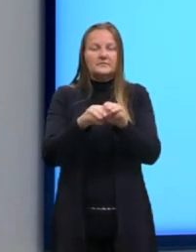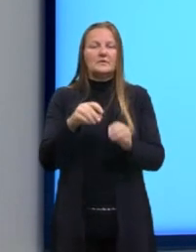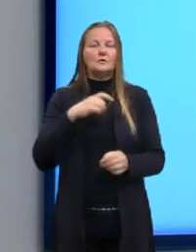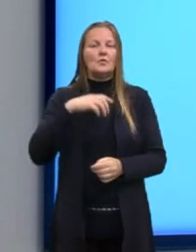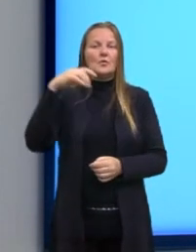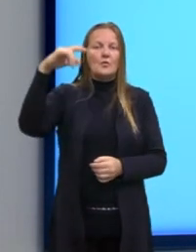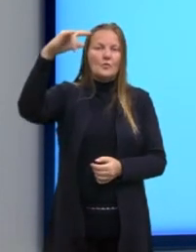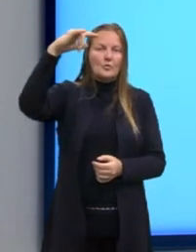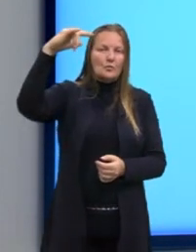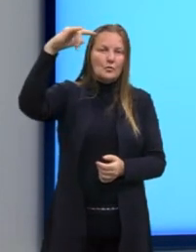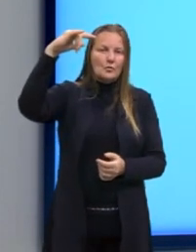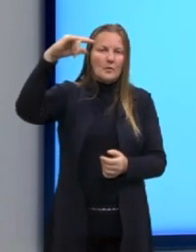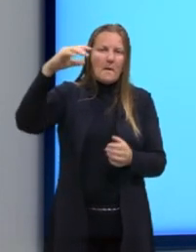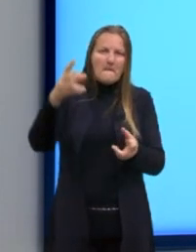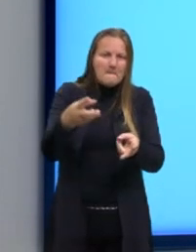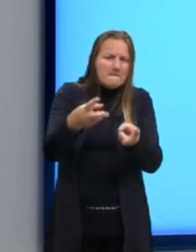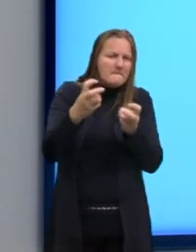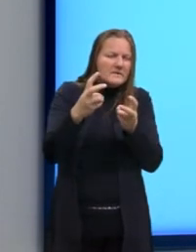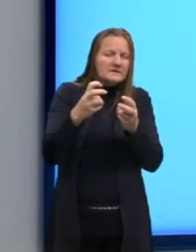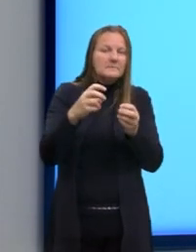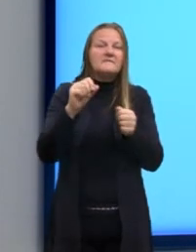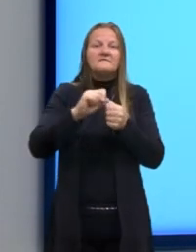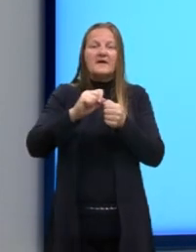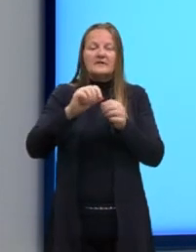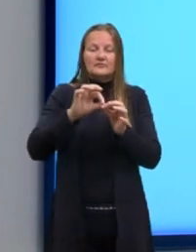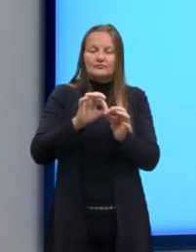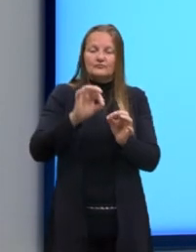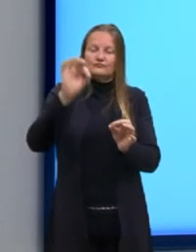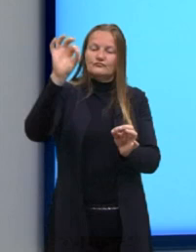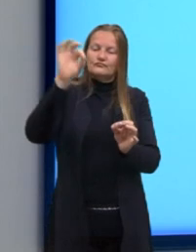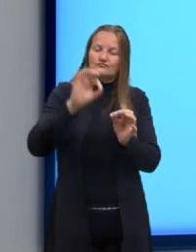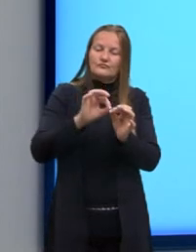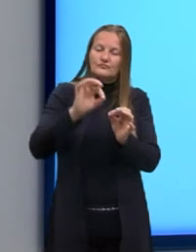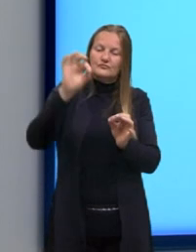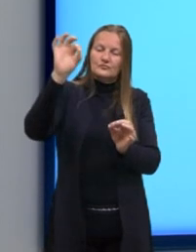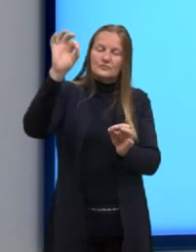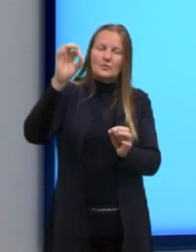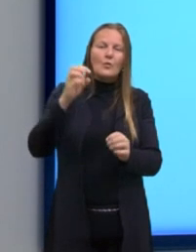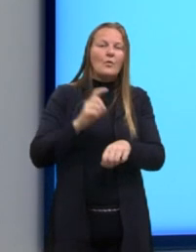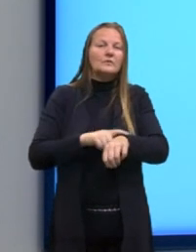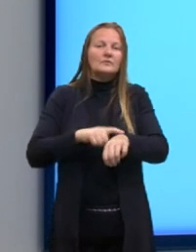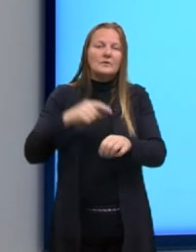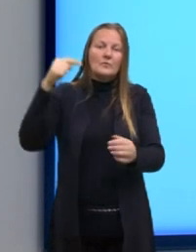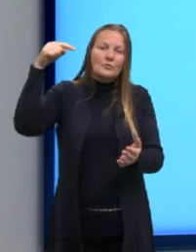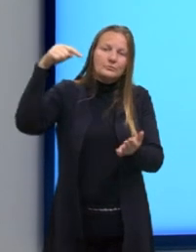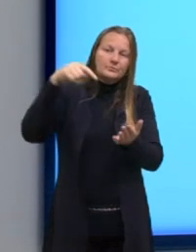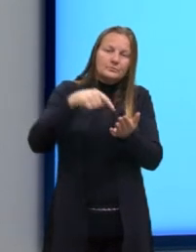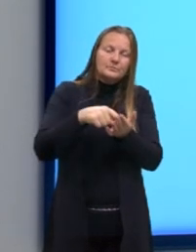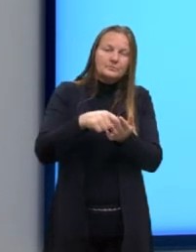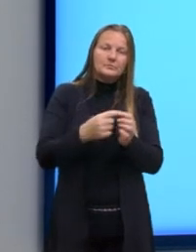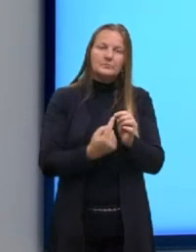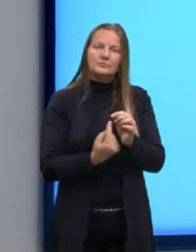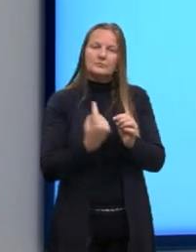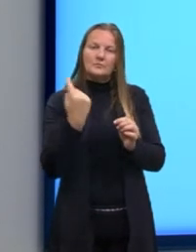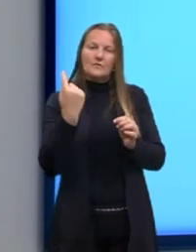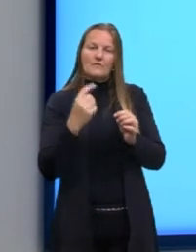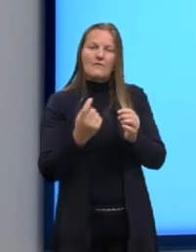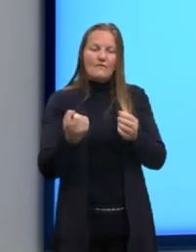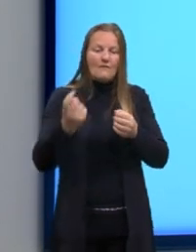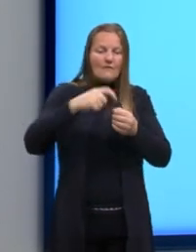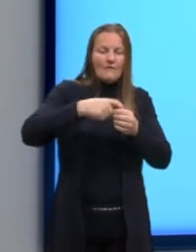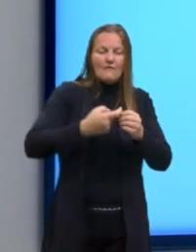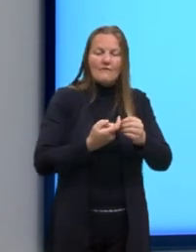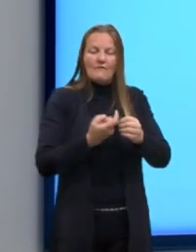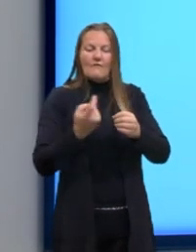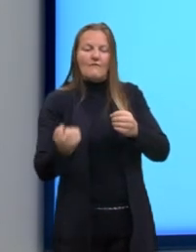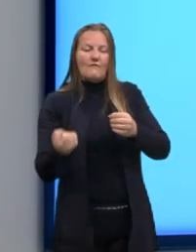satélites, eles fazem o cálculo do tempo que o sinal demorou para chegar até o seu receptor, e convertem os